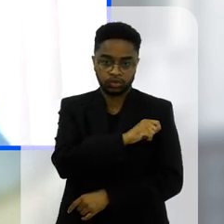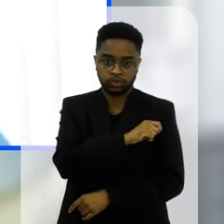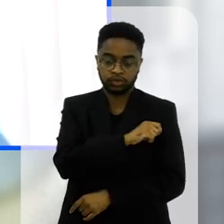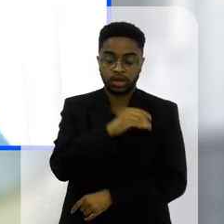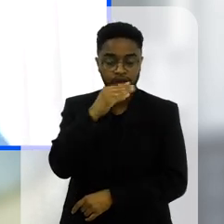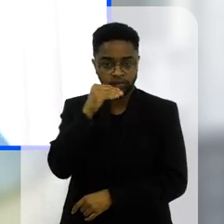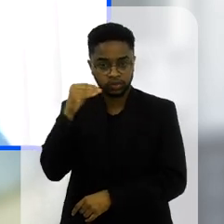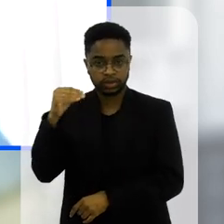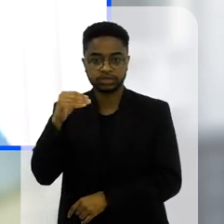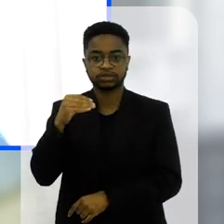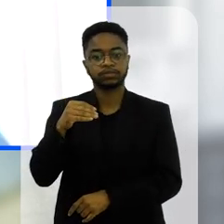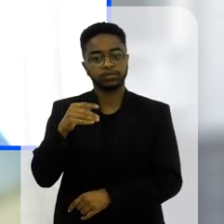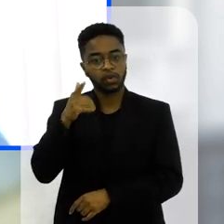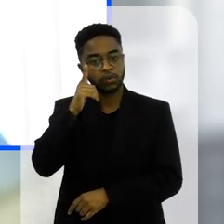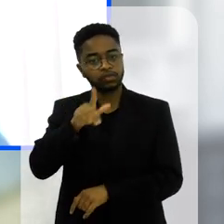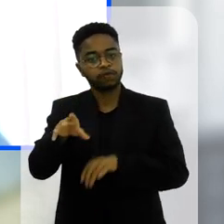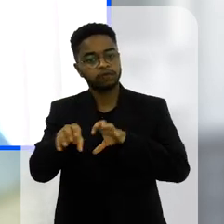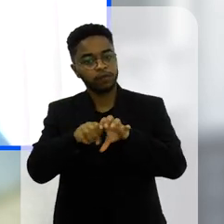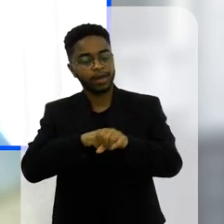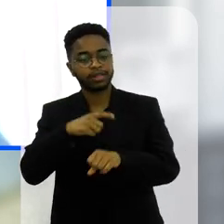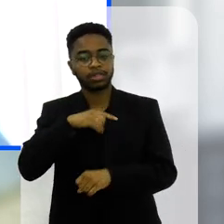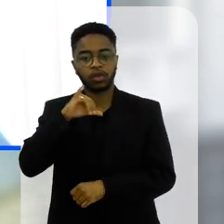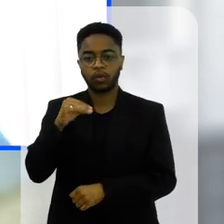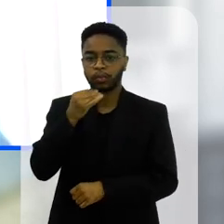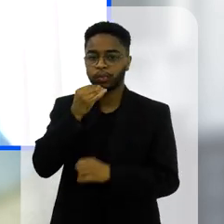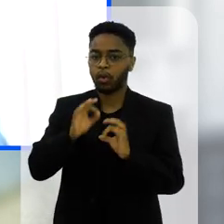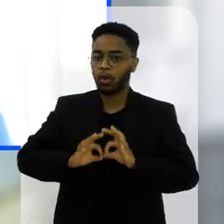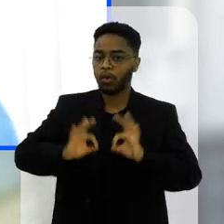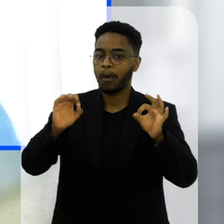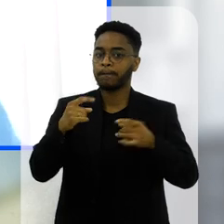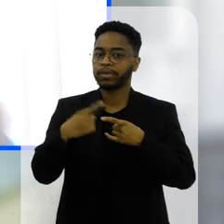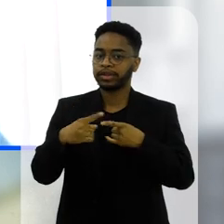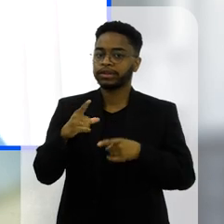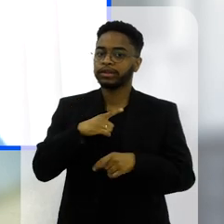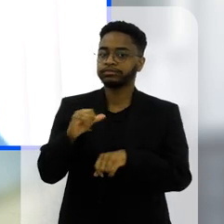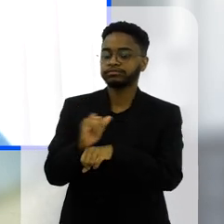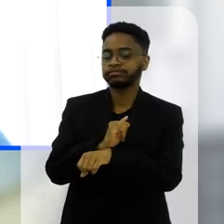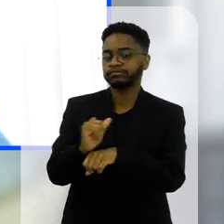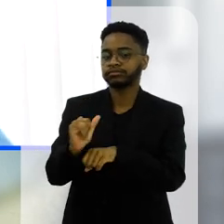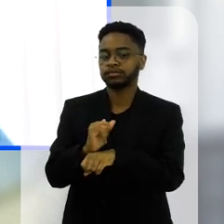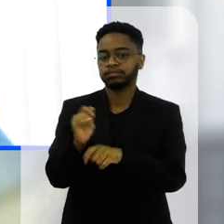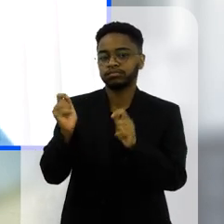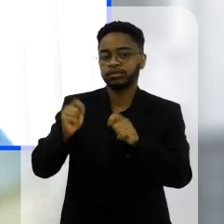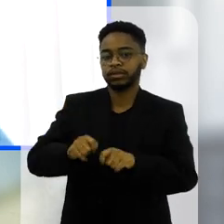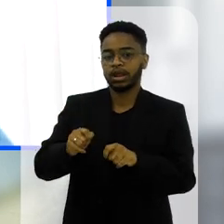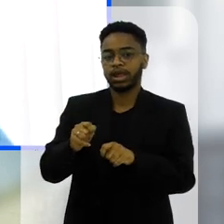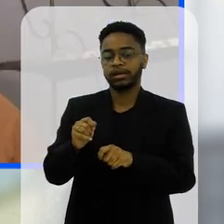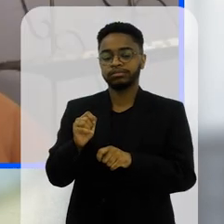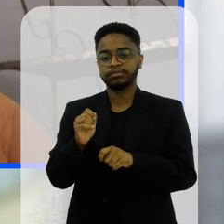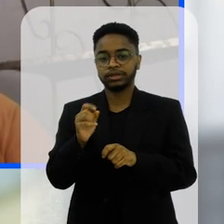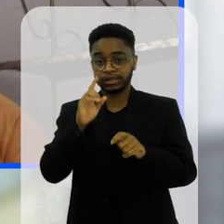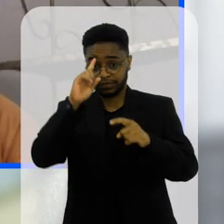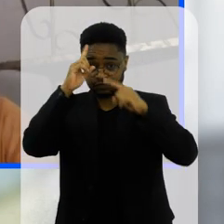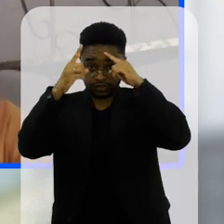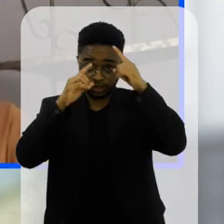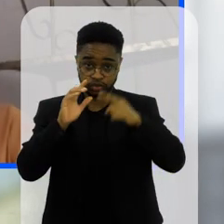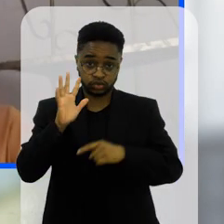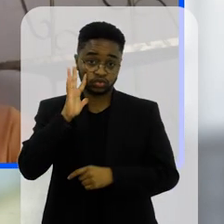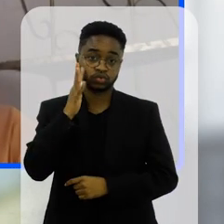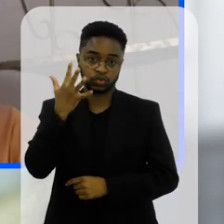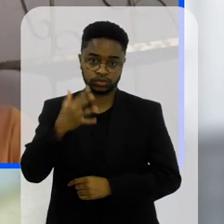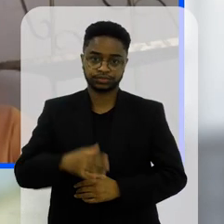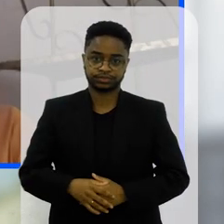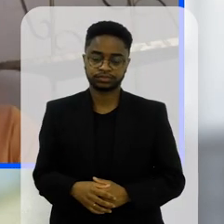de fato se formem e tenham excelentes oportunidades porque ele vai ter essas ferramentas a mão ali para ele poder trazer essas soluções na prática